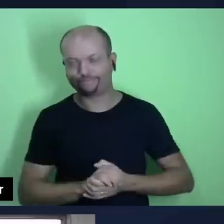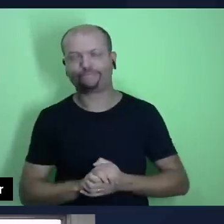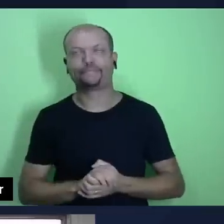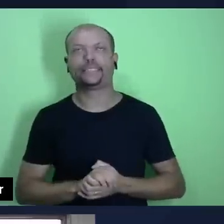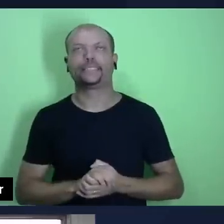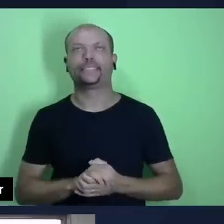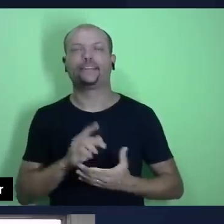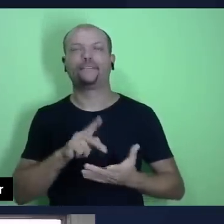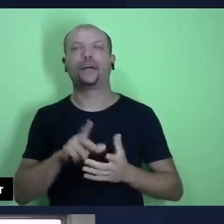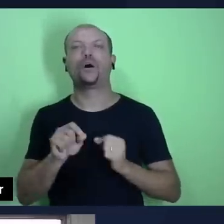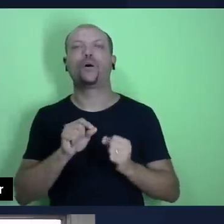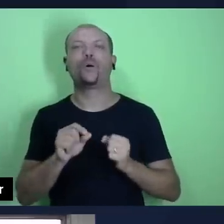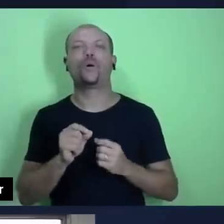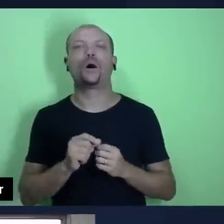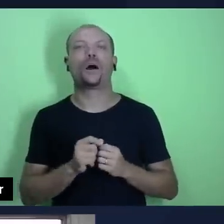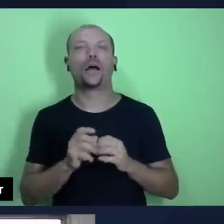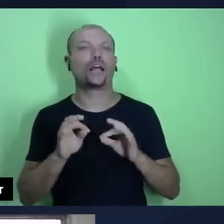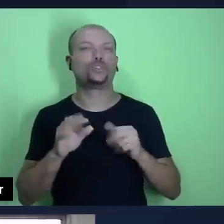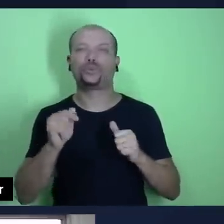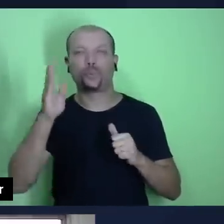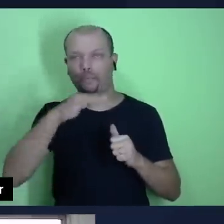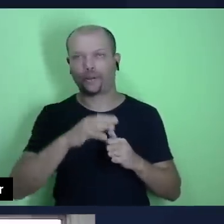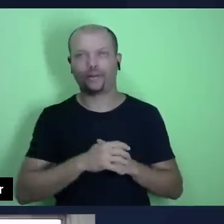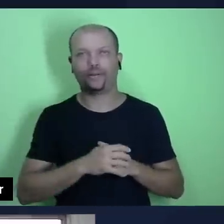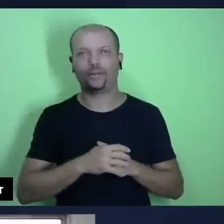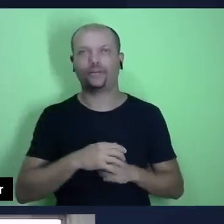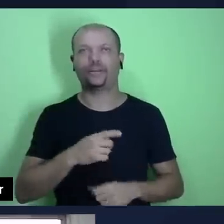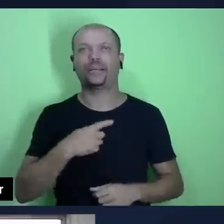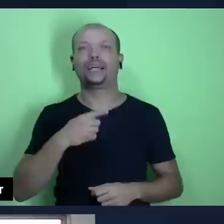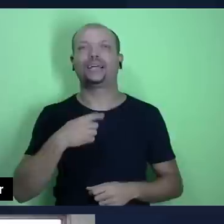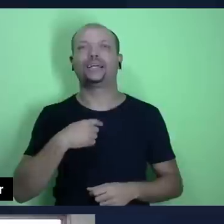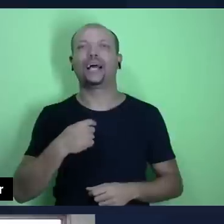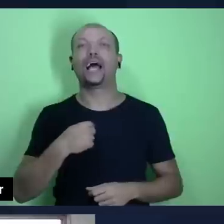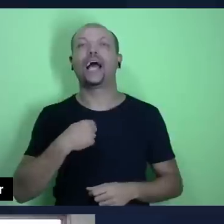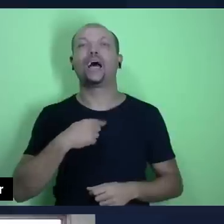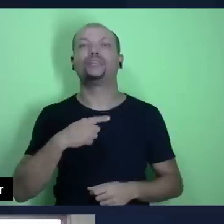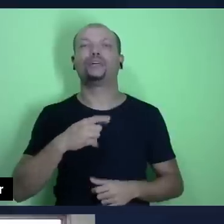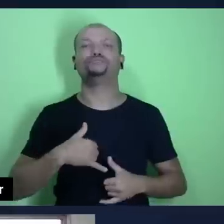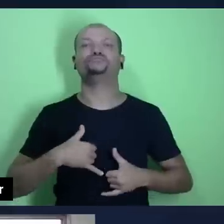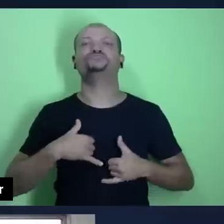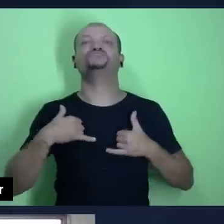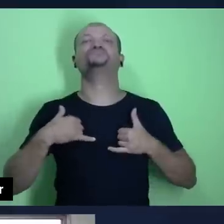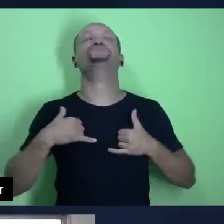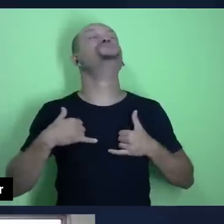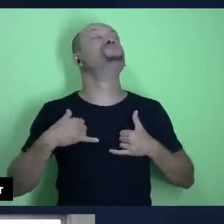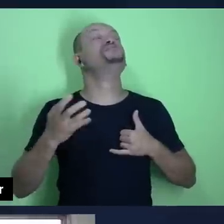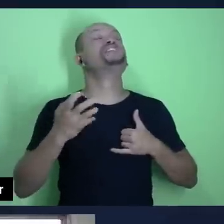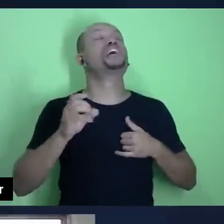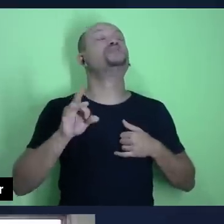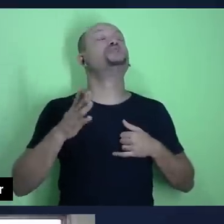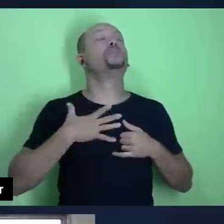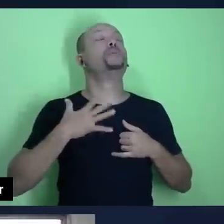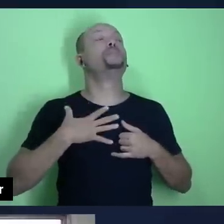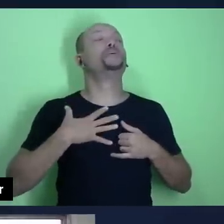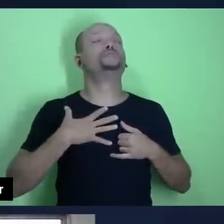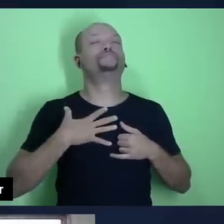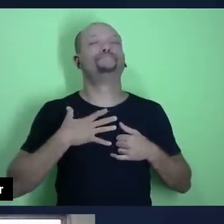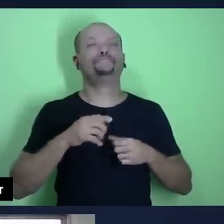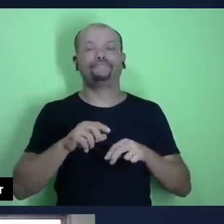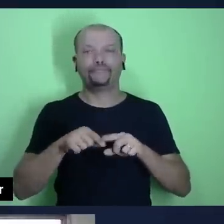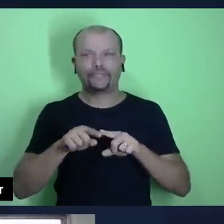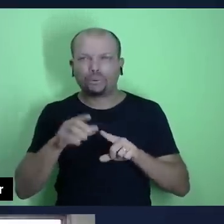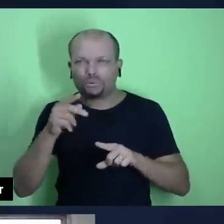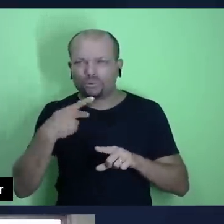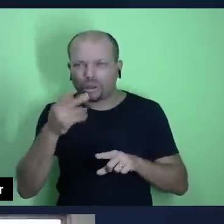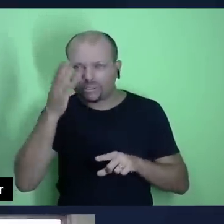na verdade, é a raiz de todos os males, chamado egoísmo. A gente bem sabe que foi esse, o pecado inicial